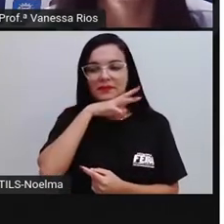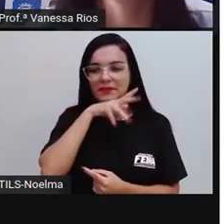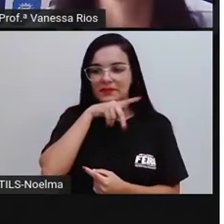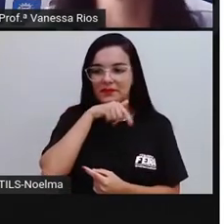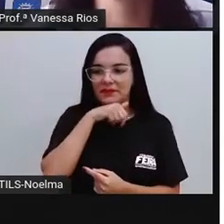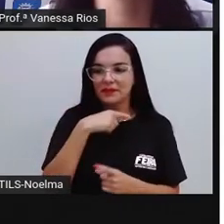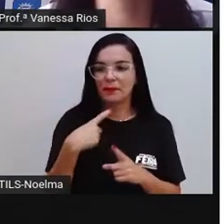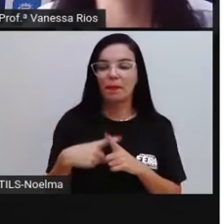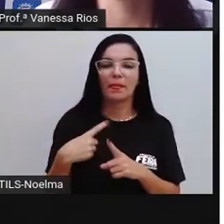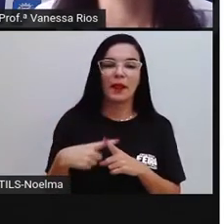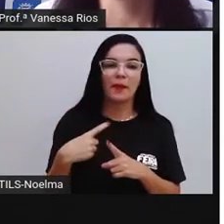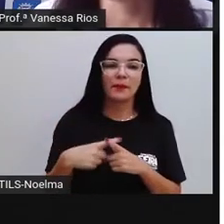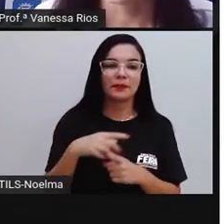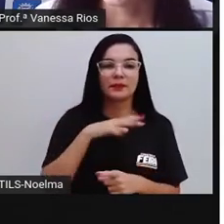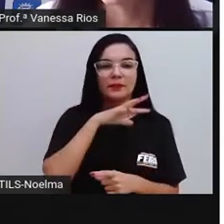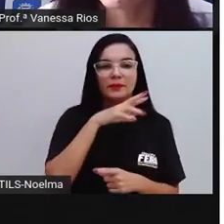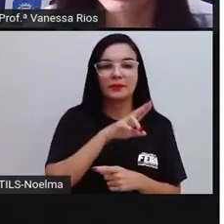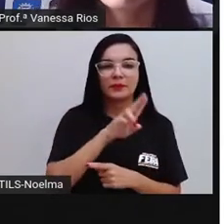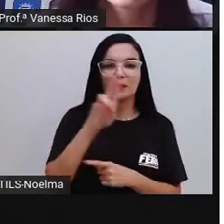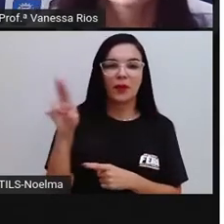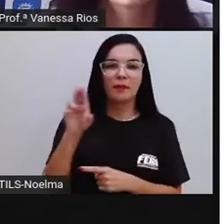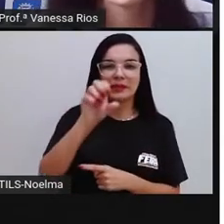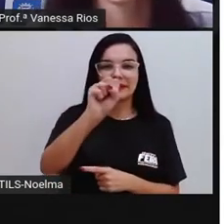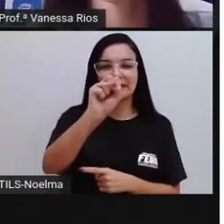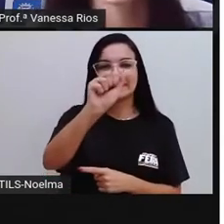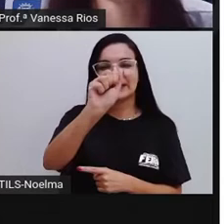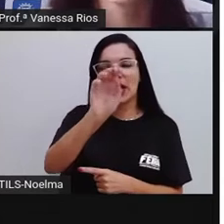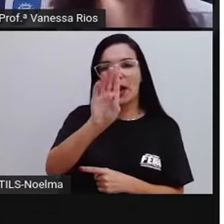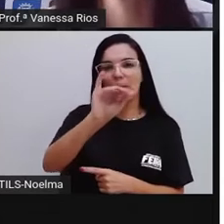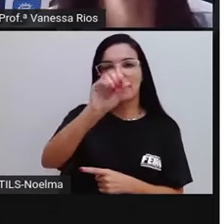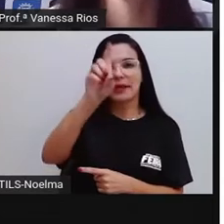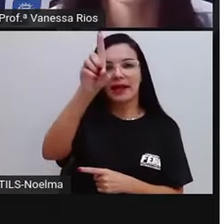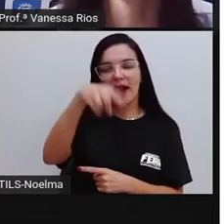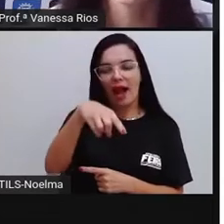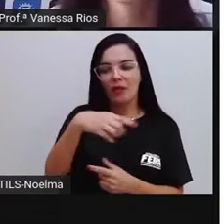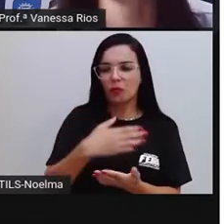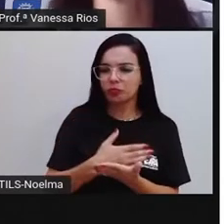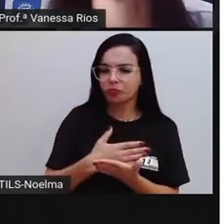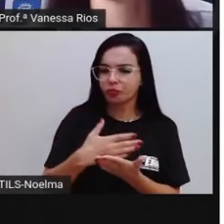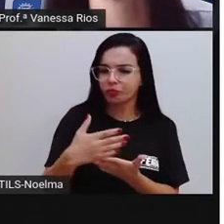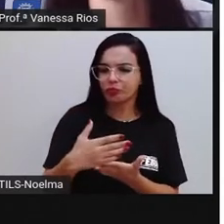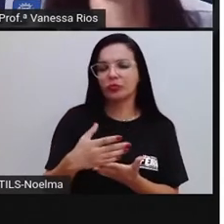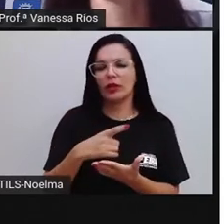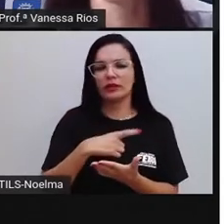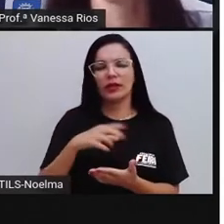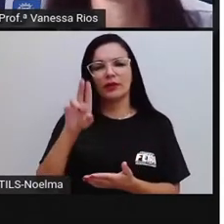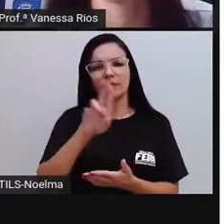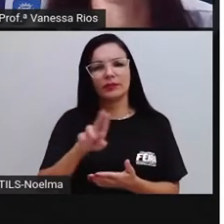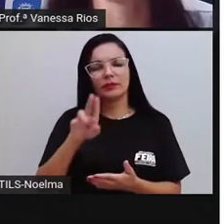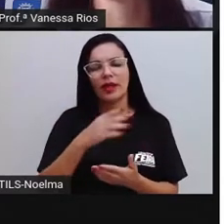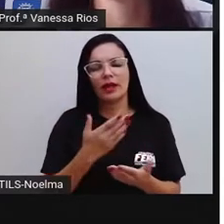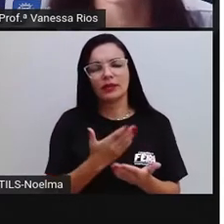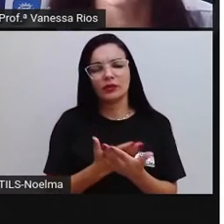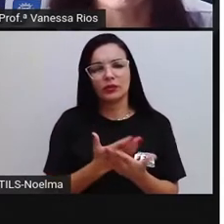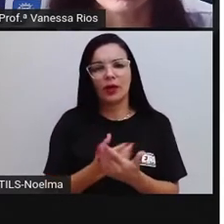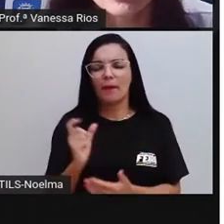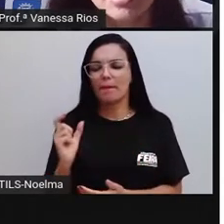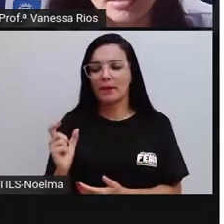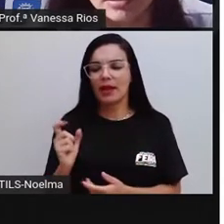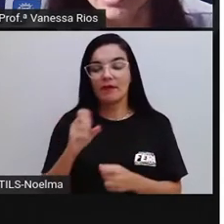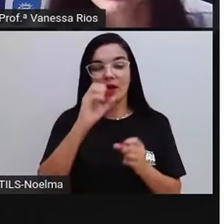porque o nome Sabiá, não é? Vai ser utilizado para iniciarmos aí os nossos estudos sobre as palavras